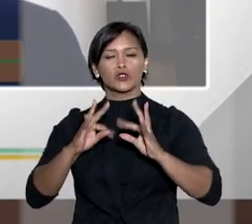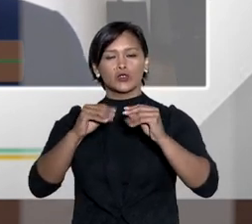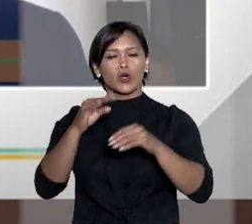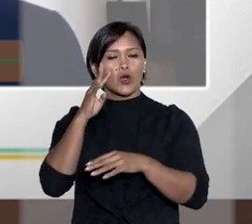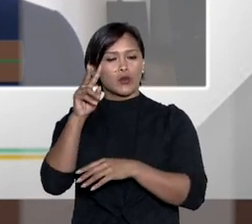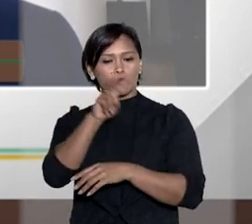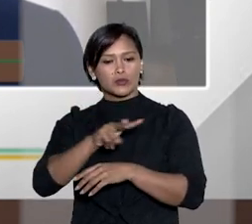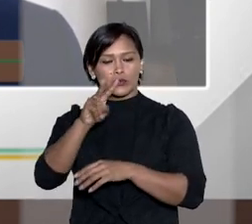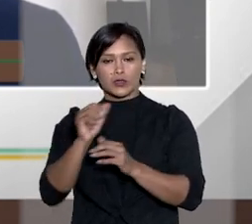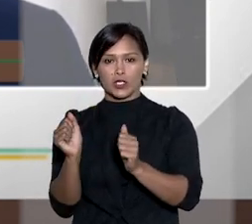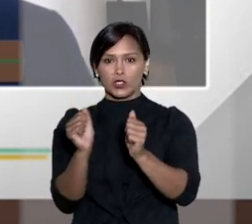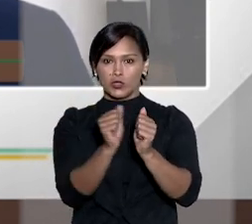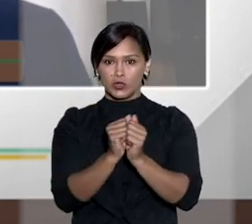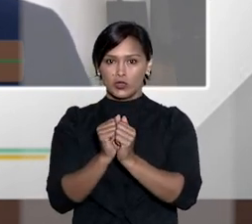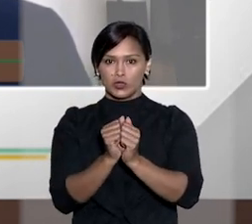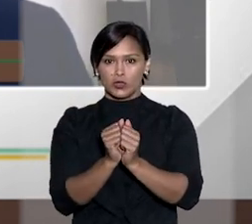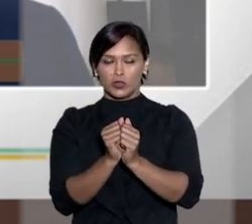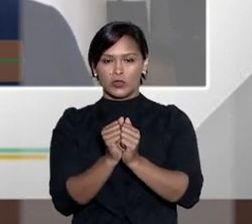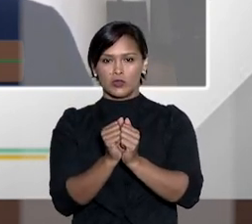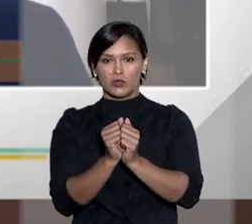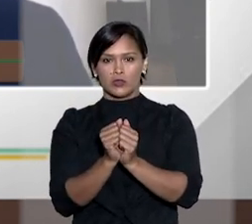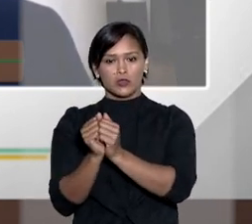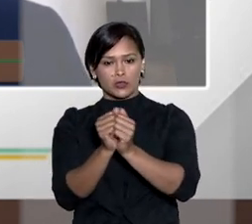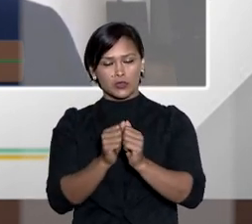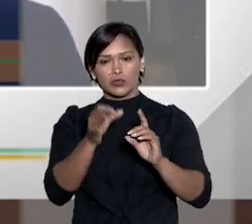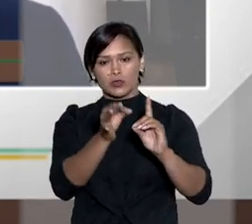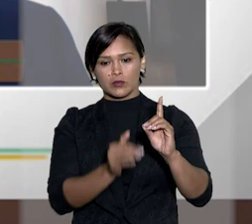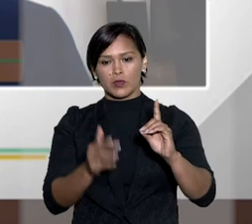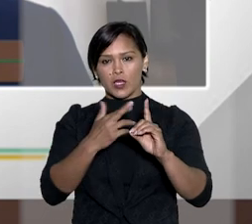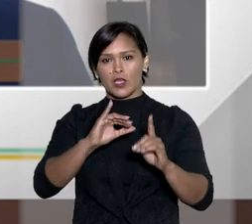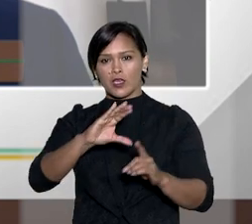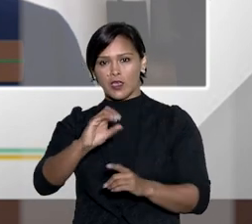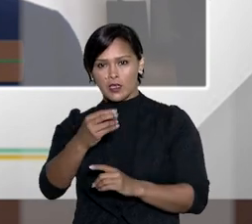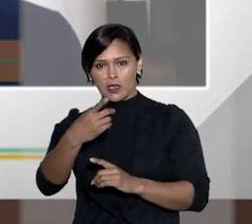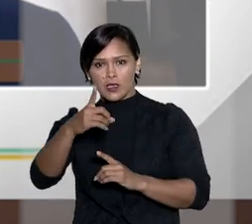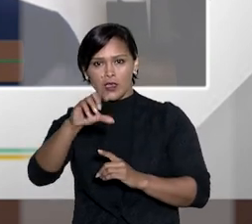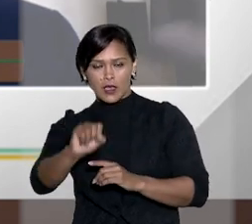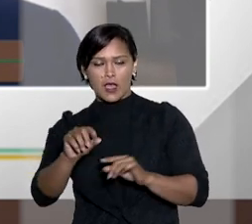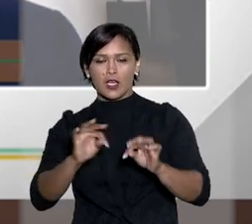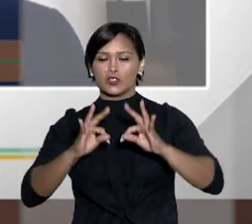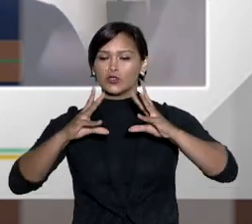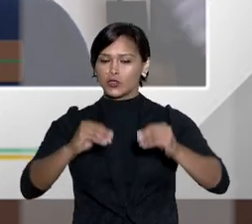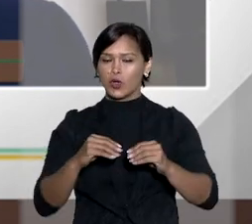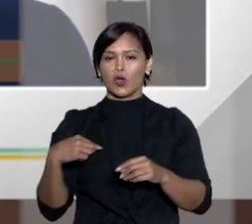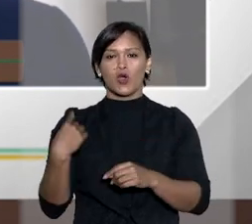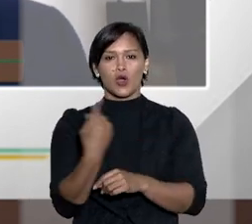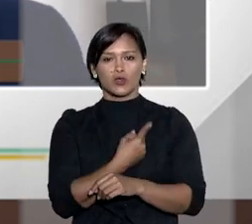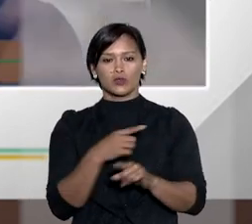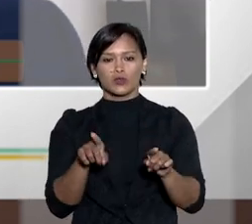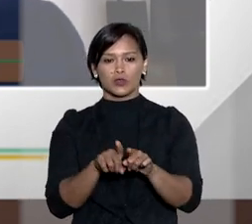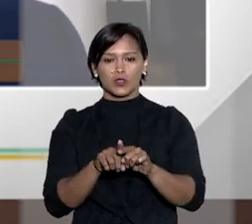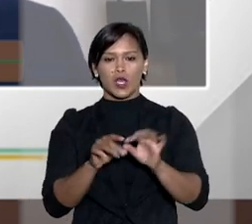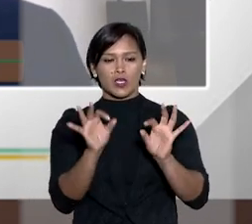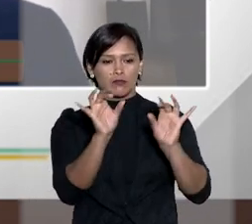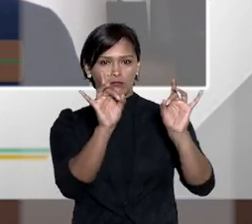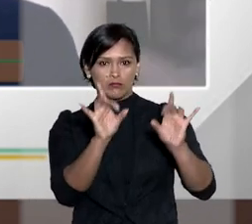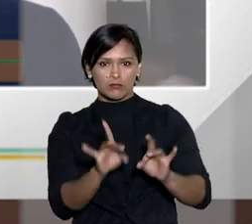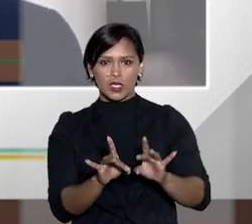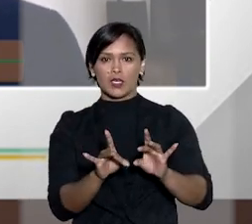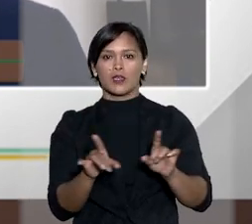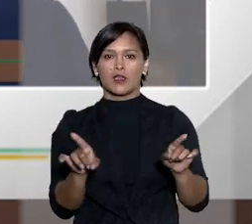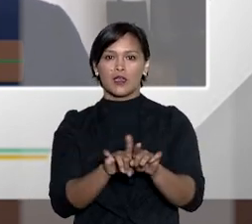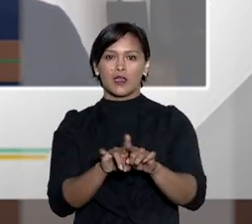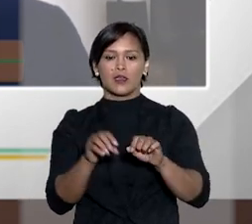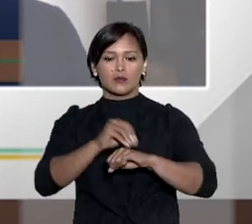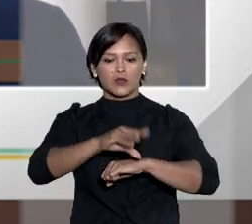juizado especiais cíveis e nós estamos acompanhando junto com o desembargador Ricardo Quimente todos